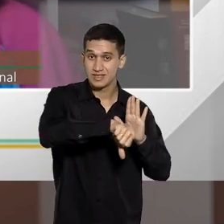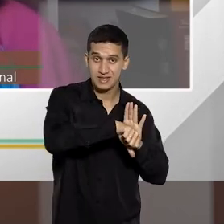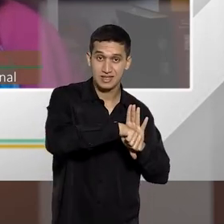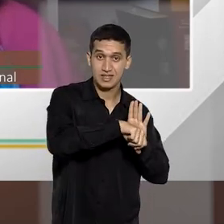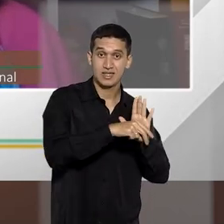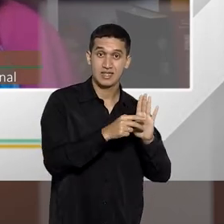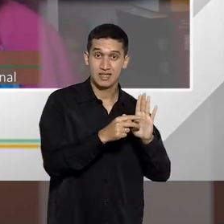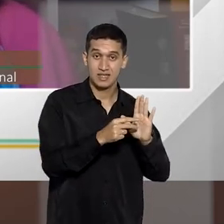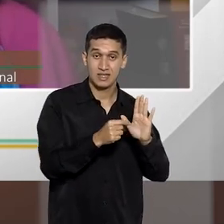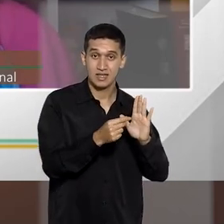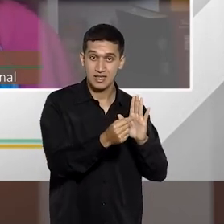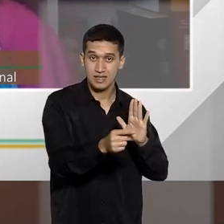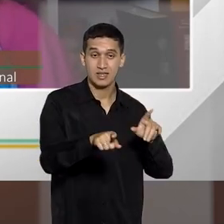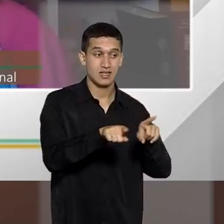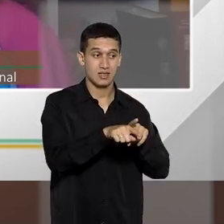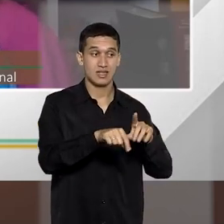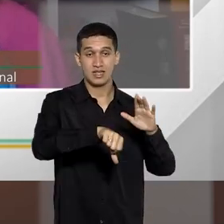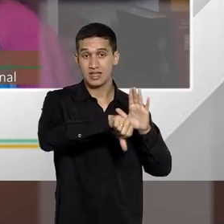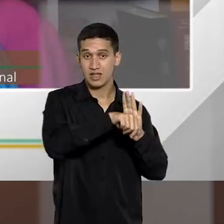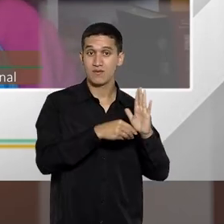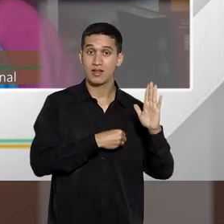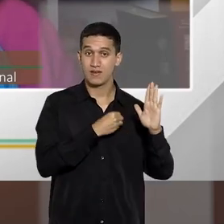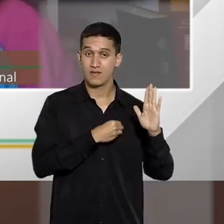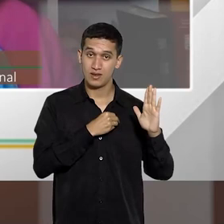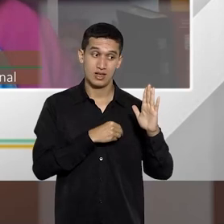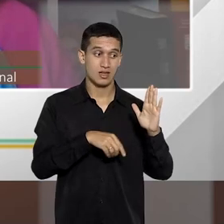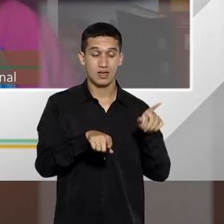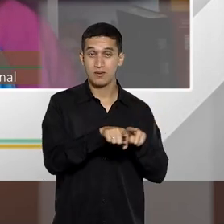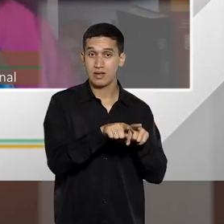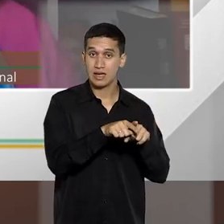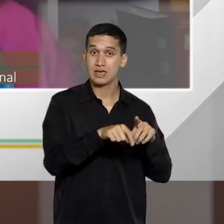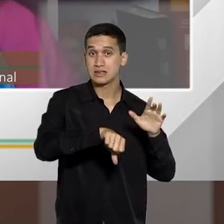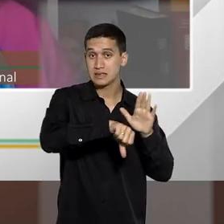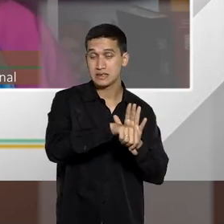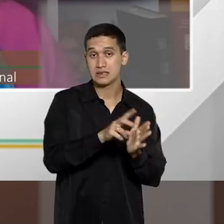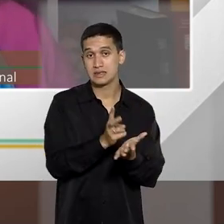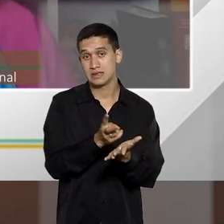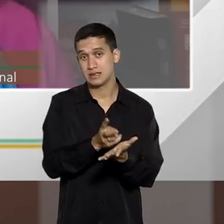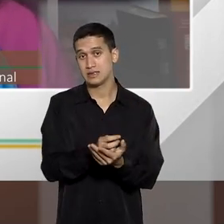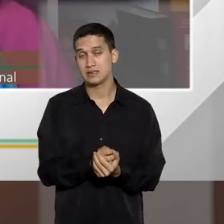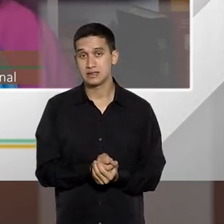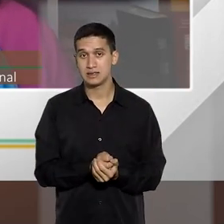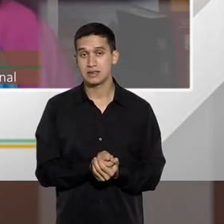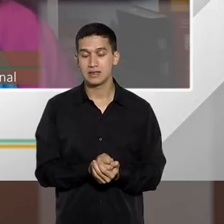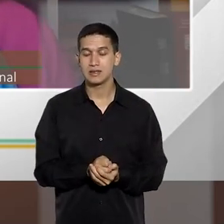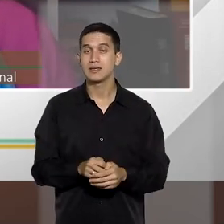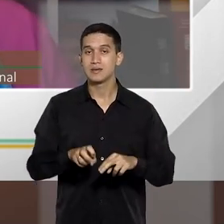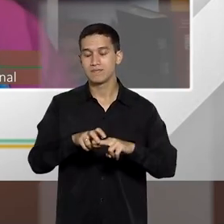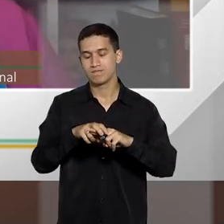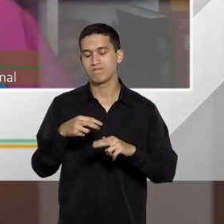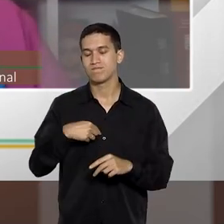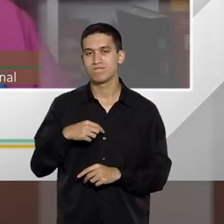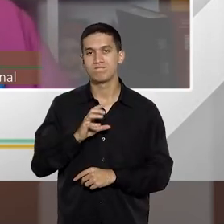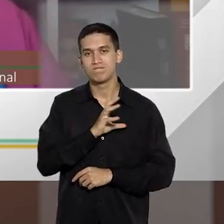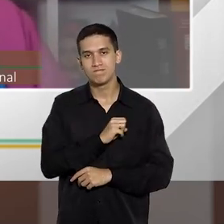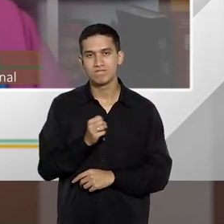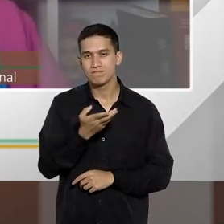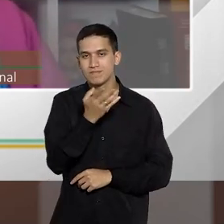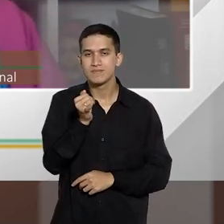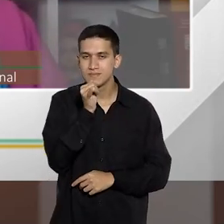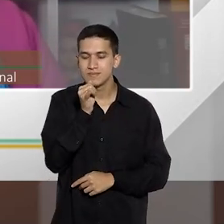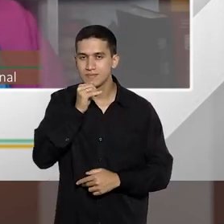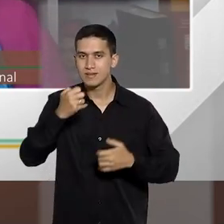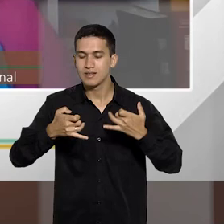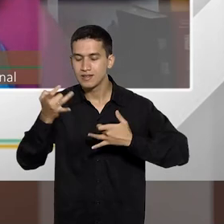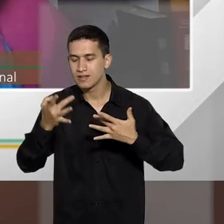crime continuado e do crime permanente. Outra coisa importante... Por isso que eu adoro esses exemplos, eu sempre peço para